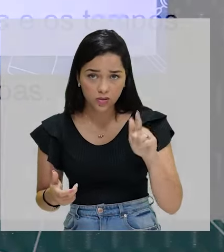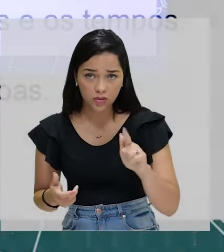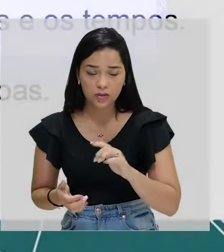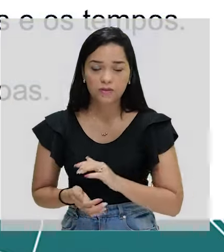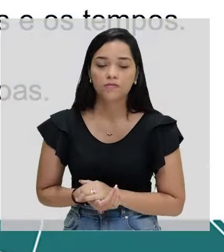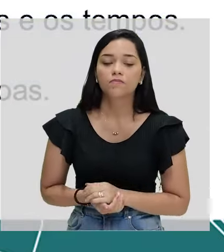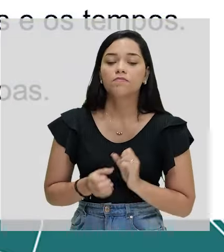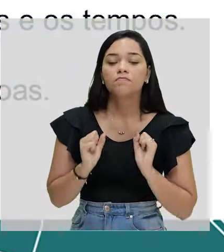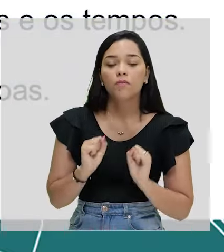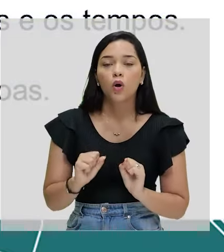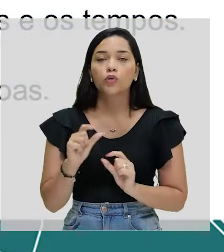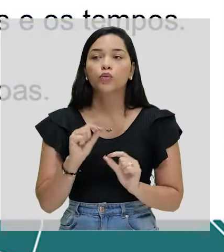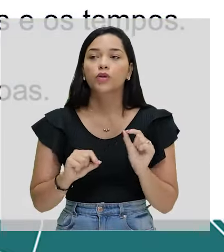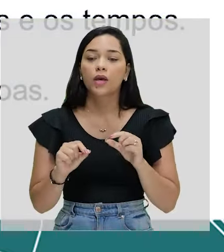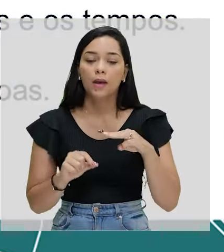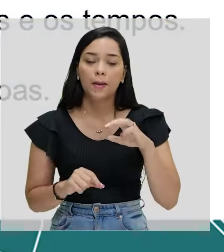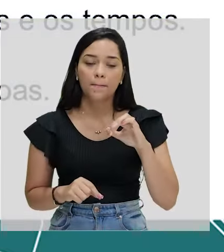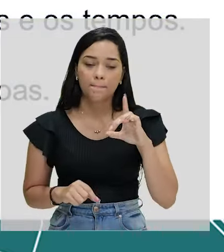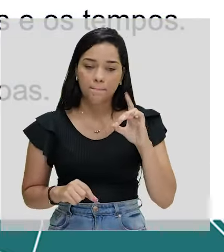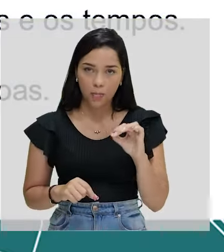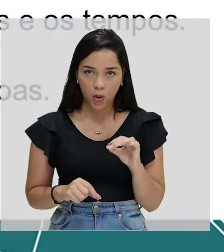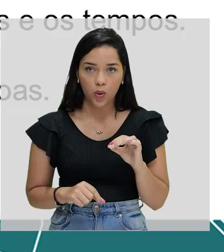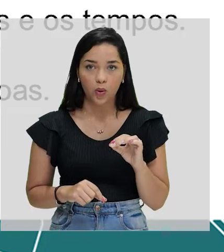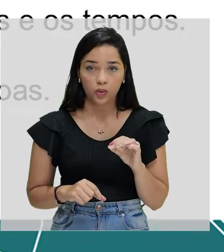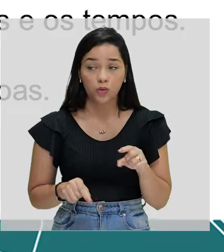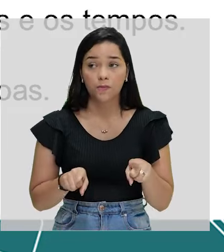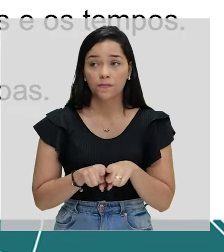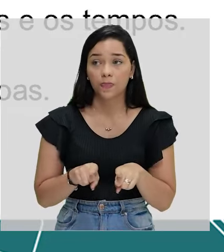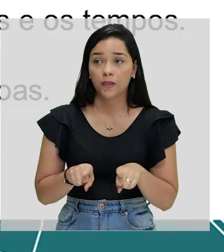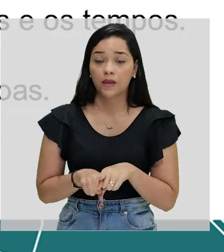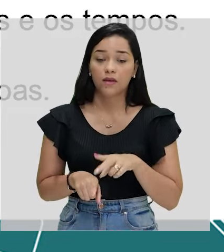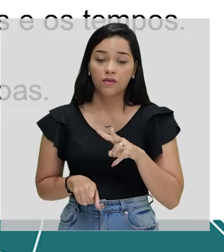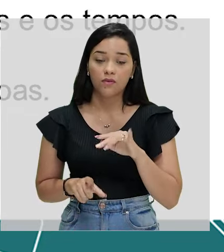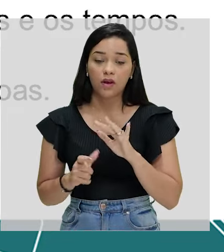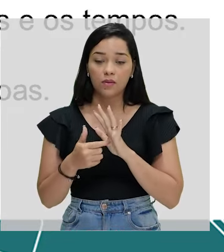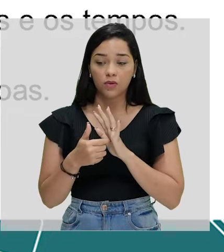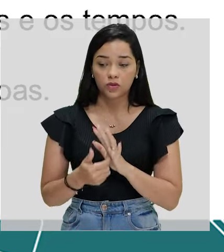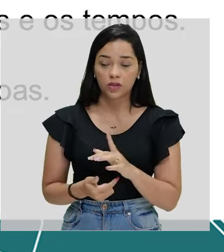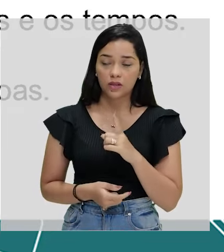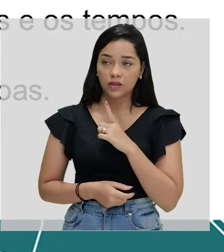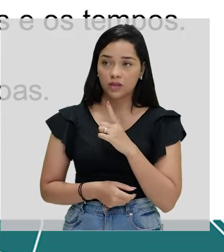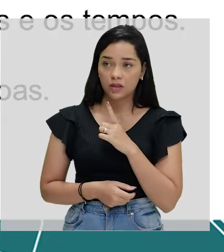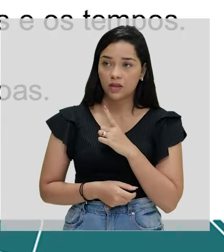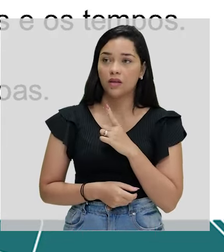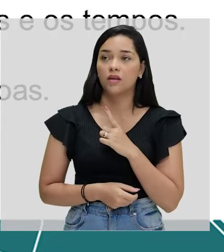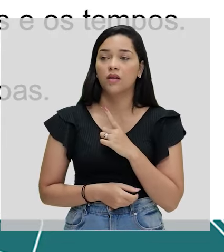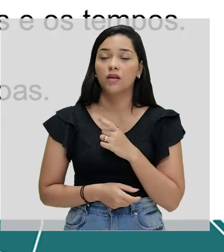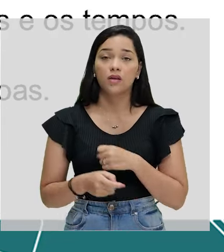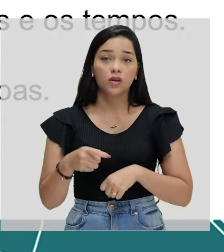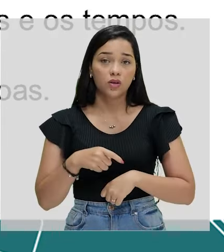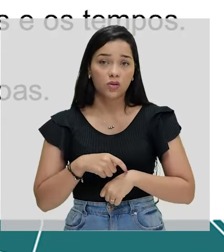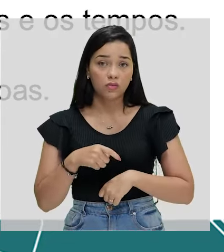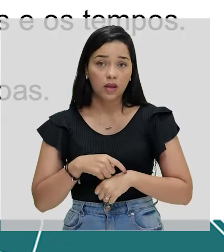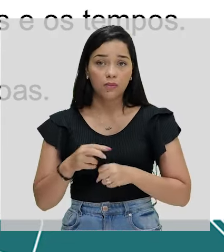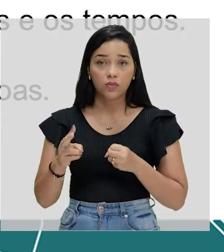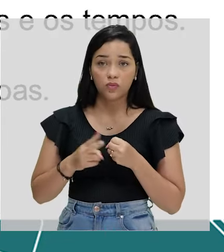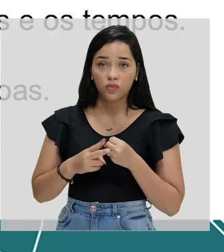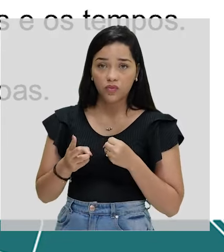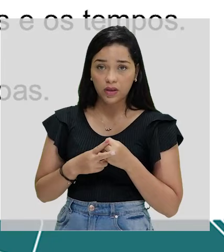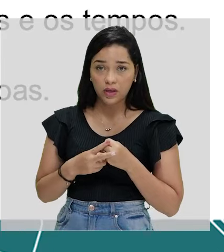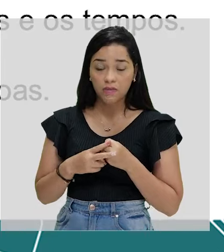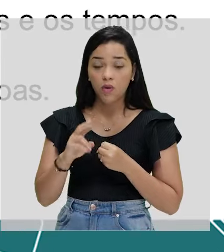desinências podem ser modo temporais, quando vão indicar o modo e o tempo do verbo,